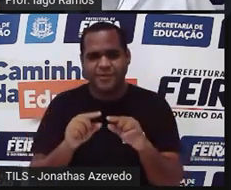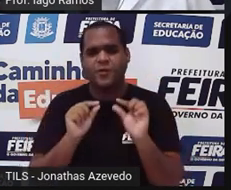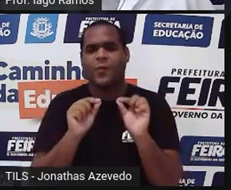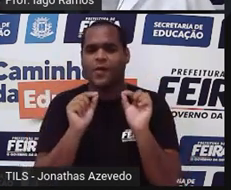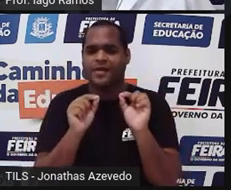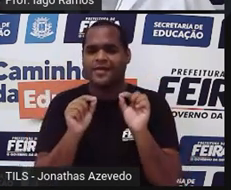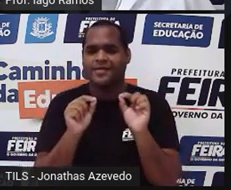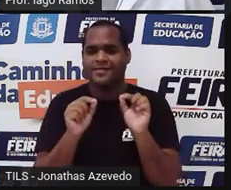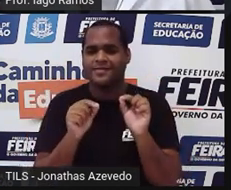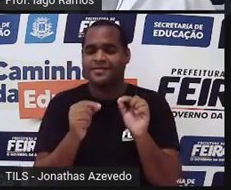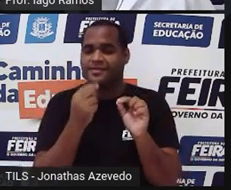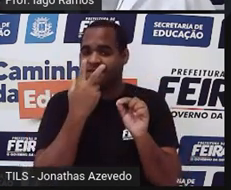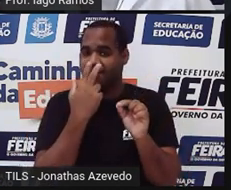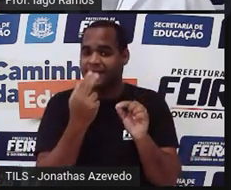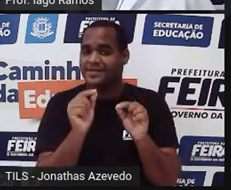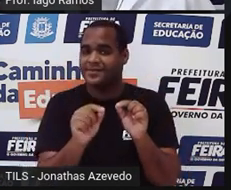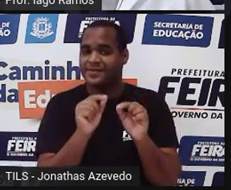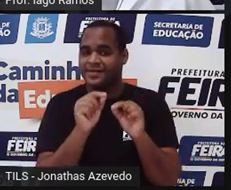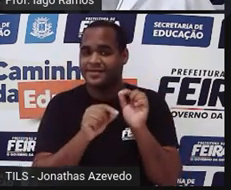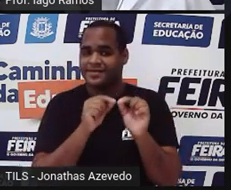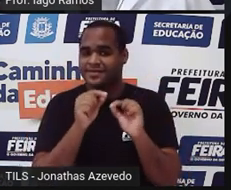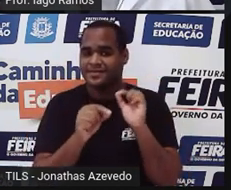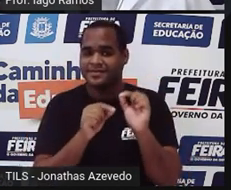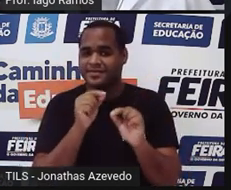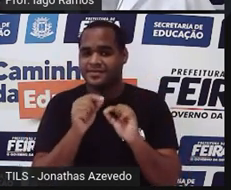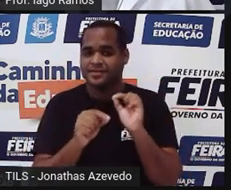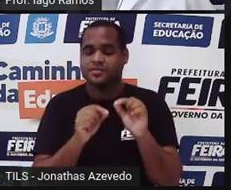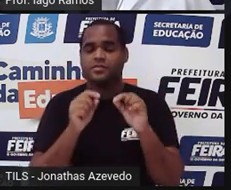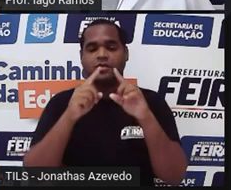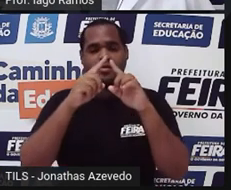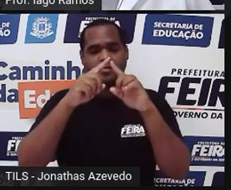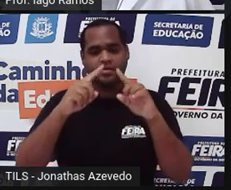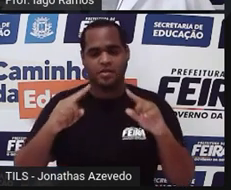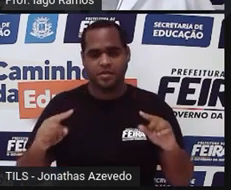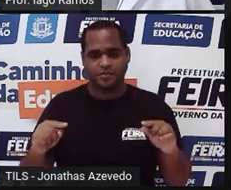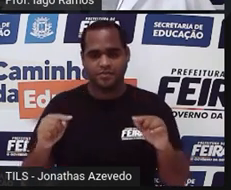o formato de um triângulo.